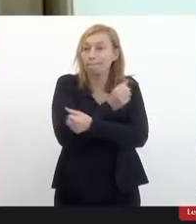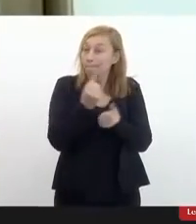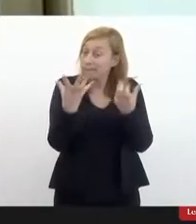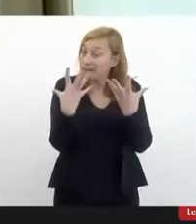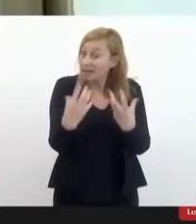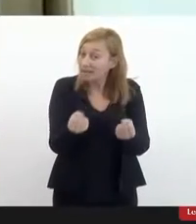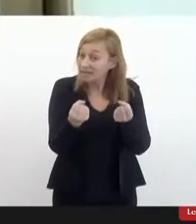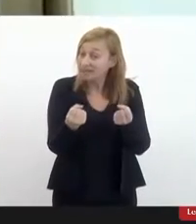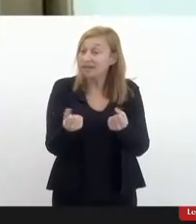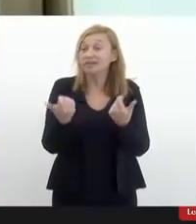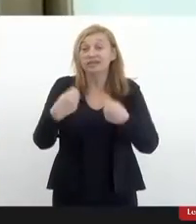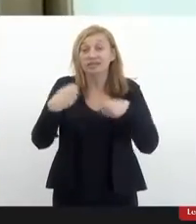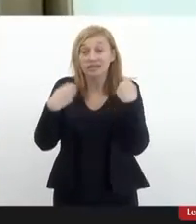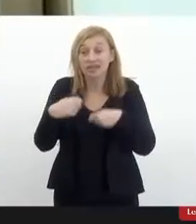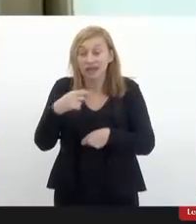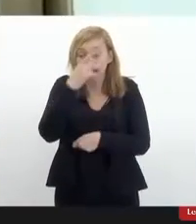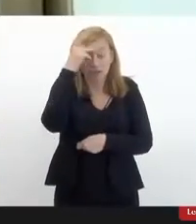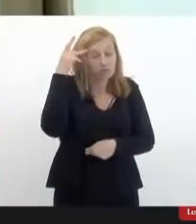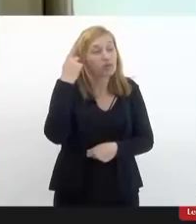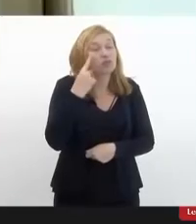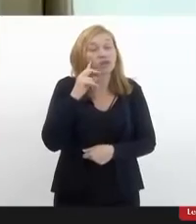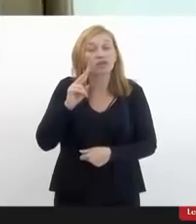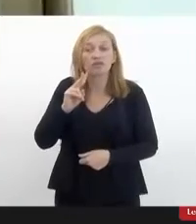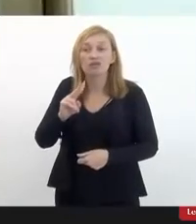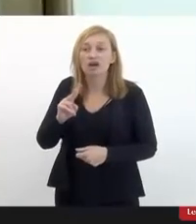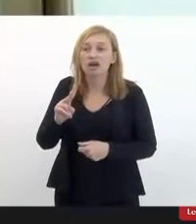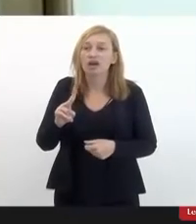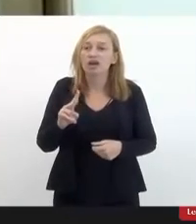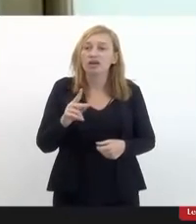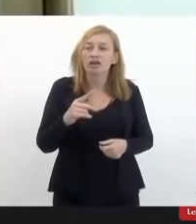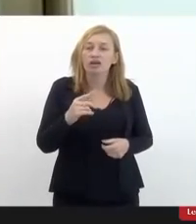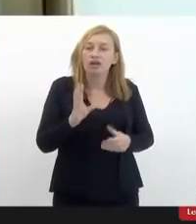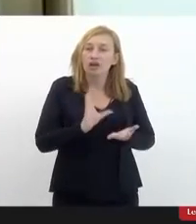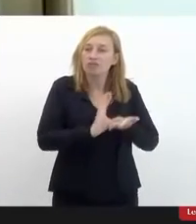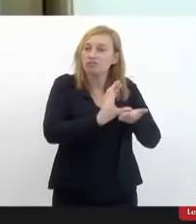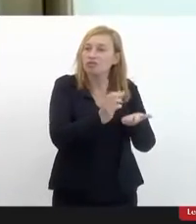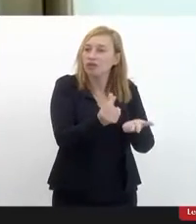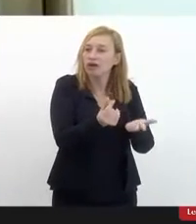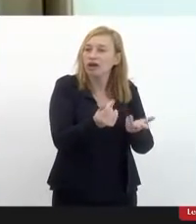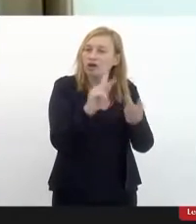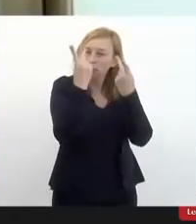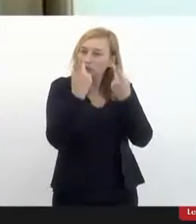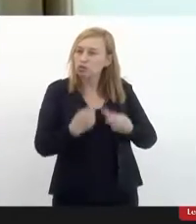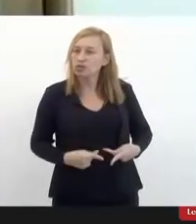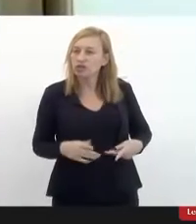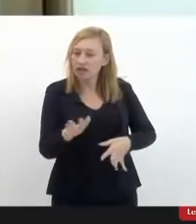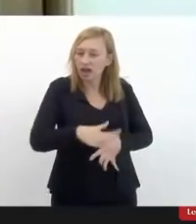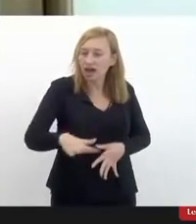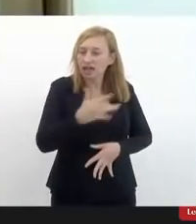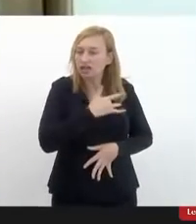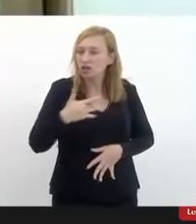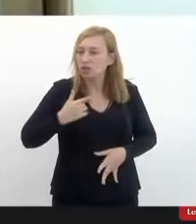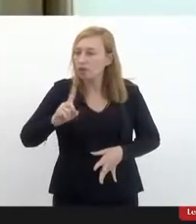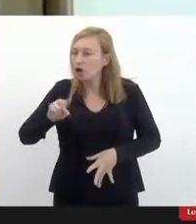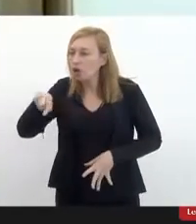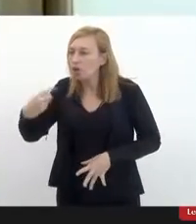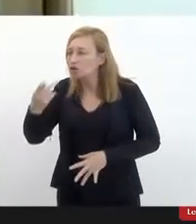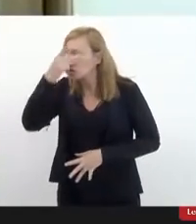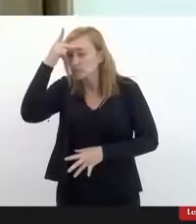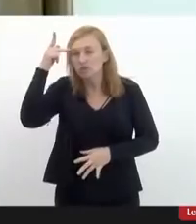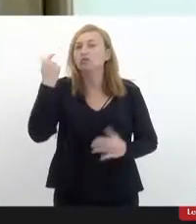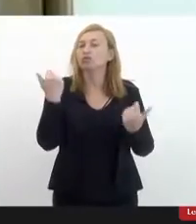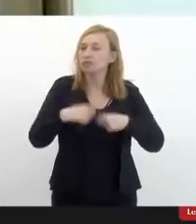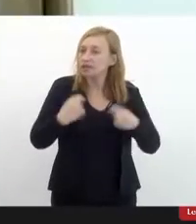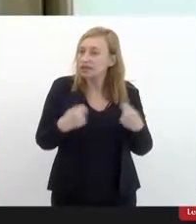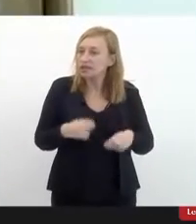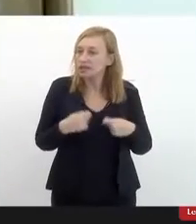necessidade das pessoas, vocês vão reservar ainda recursos humanos na área de saúde para outras pessoas que